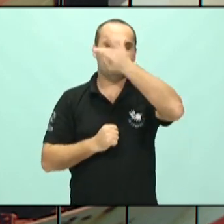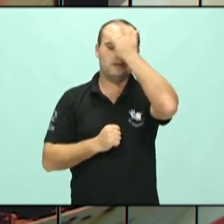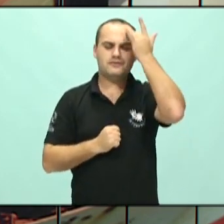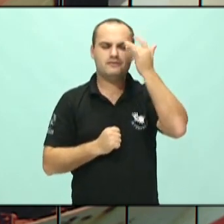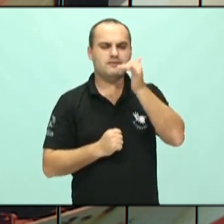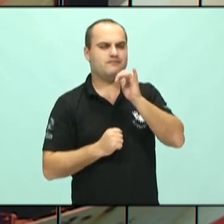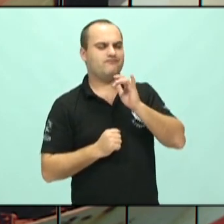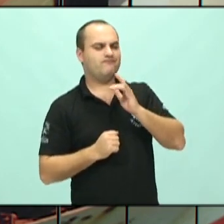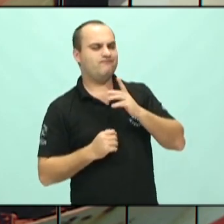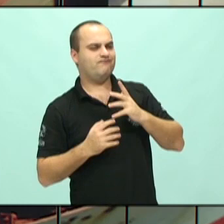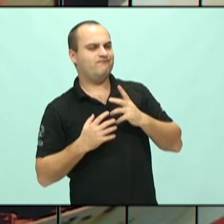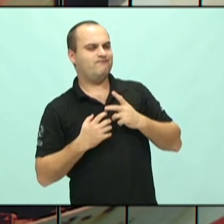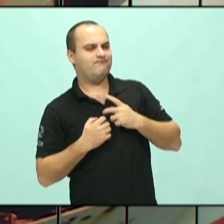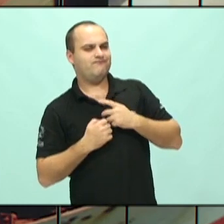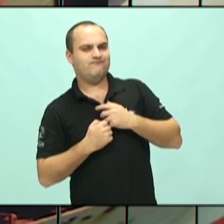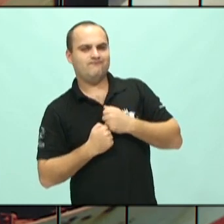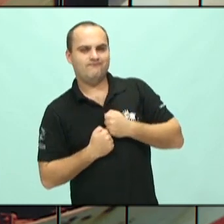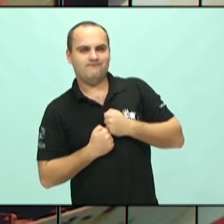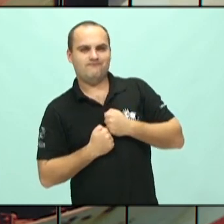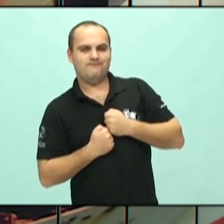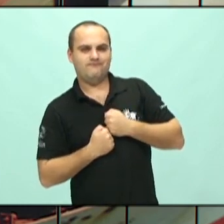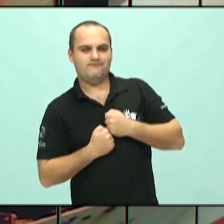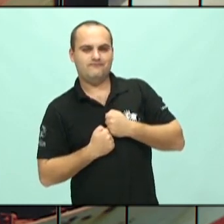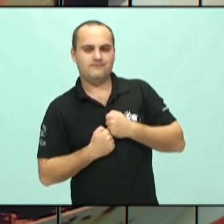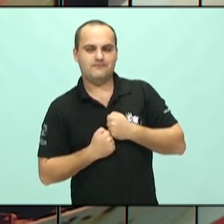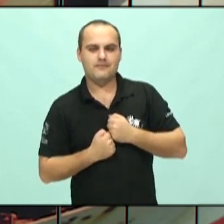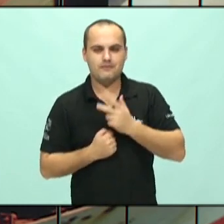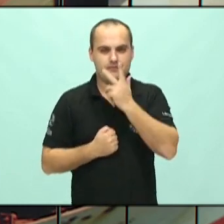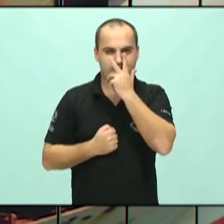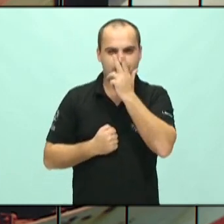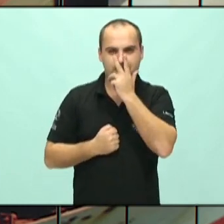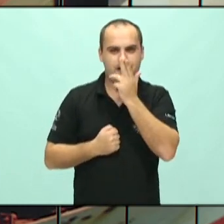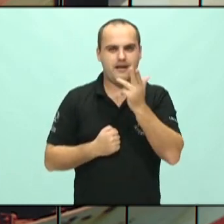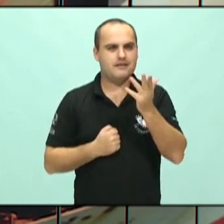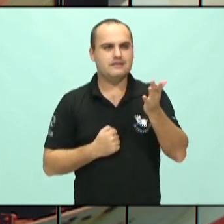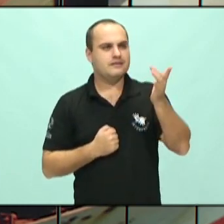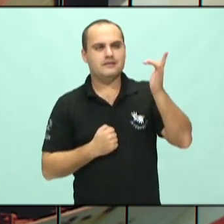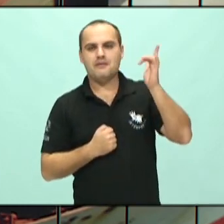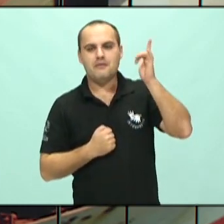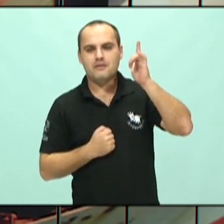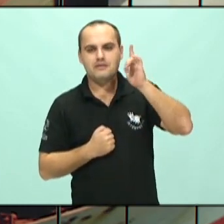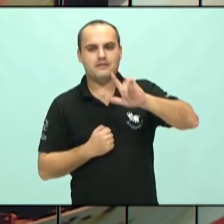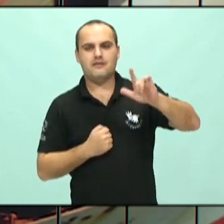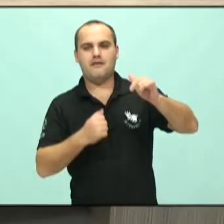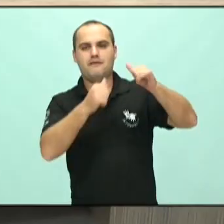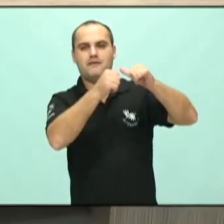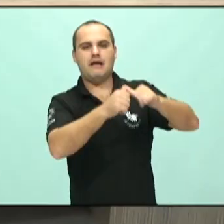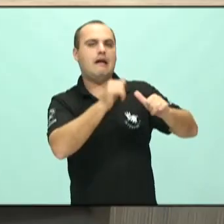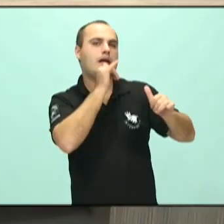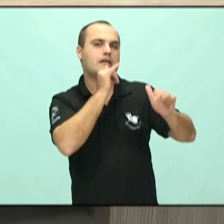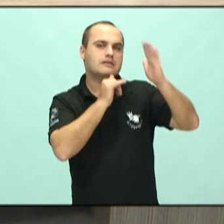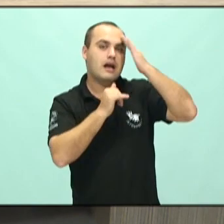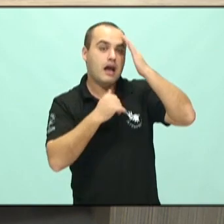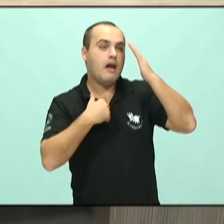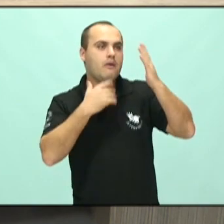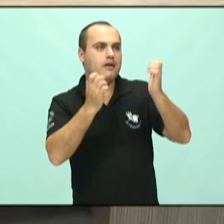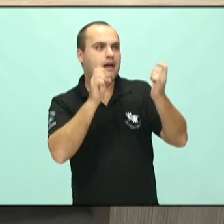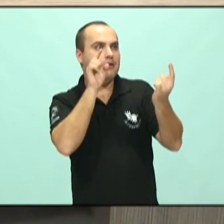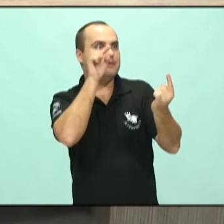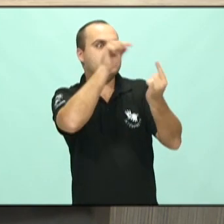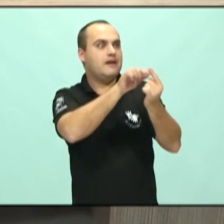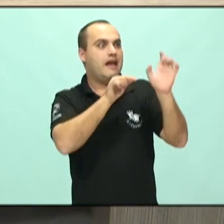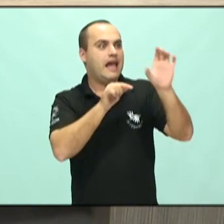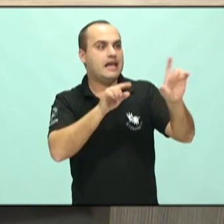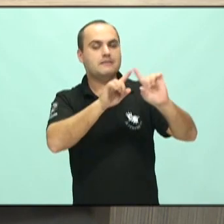gerou, né? Alcançou ali um padrão de funcionamento utópico. Eu não consigo funcionar no padrão que eu quero e eu sempre vou me